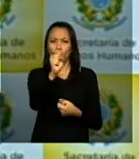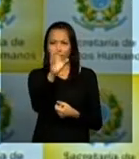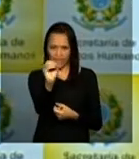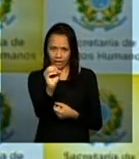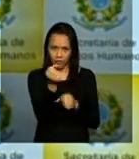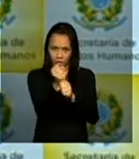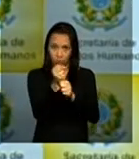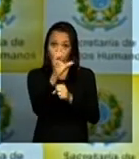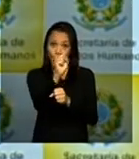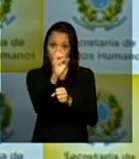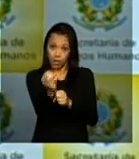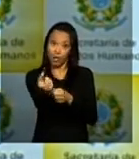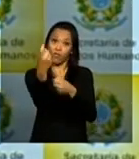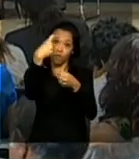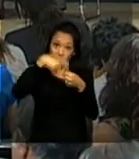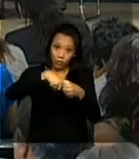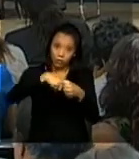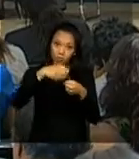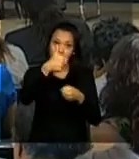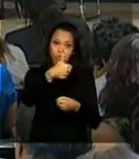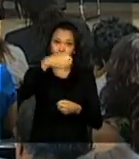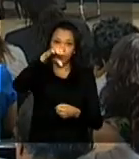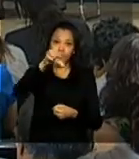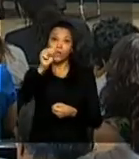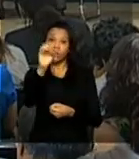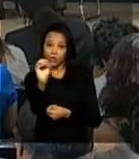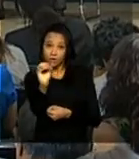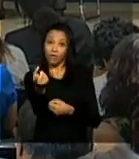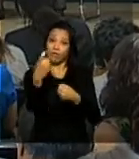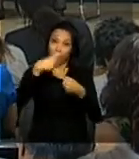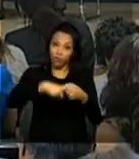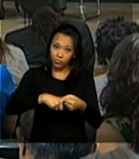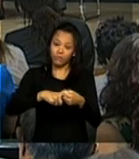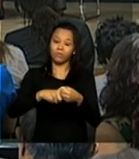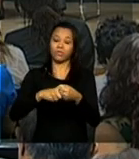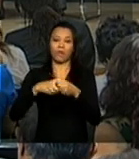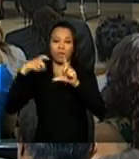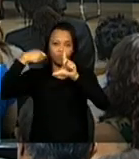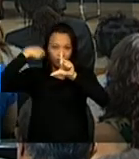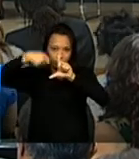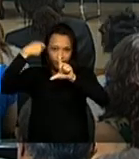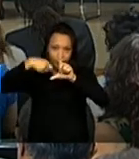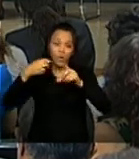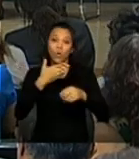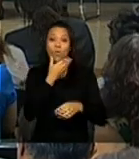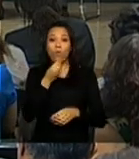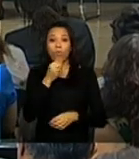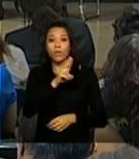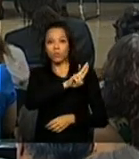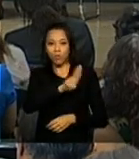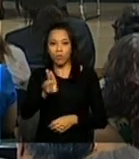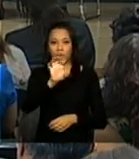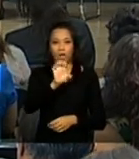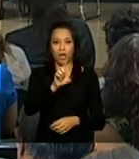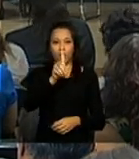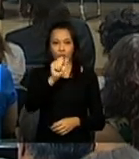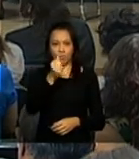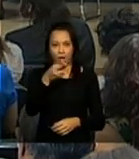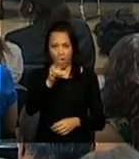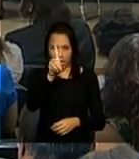e certamente isso vai estar registrado aí Eduardo Coutinho não só denunciou as